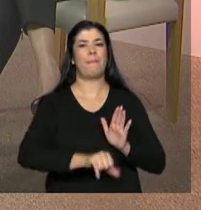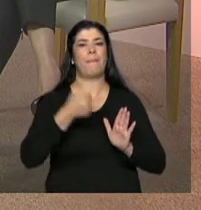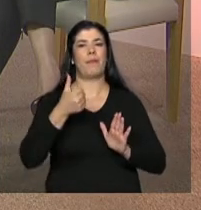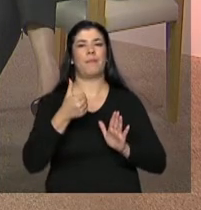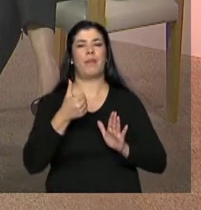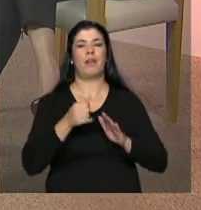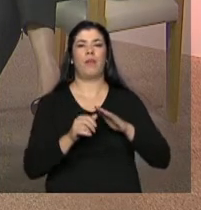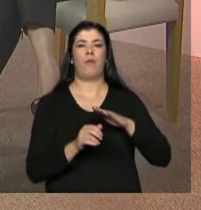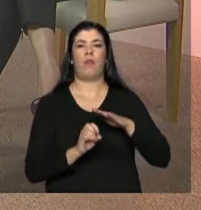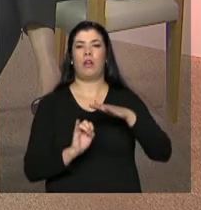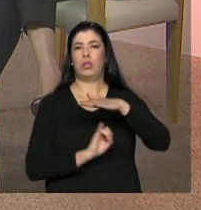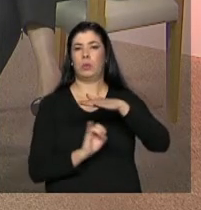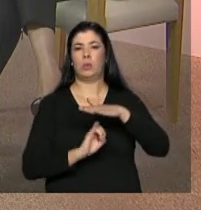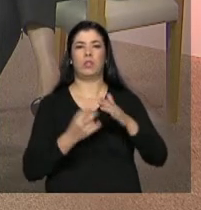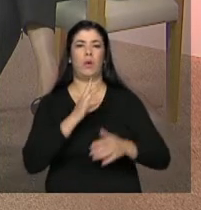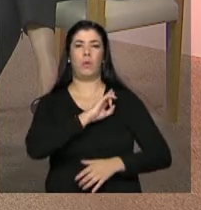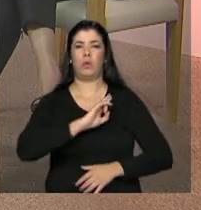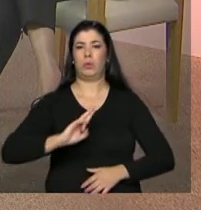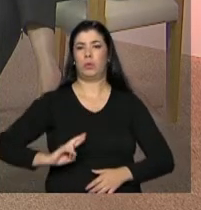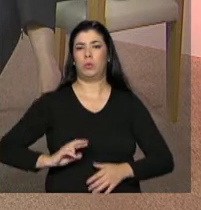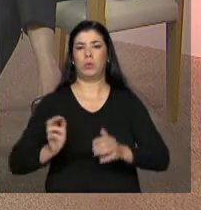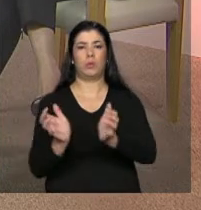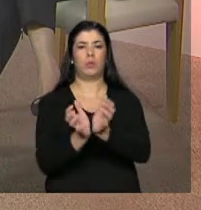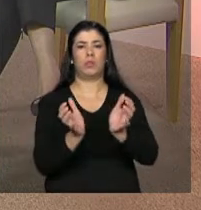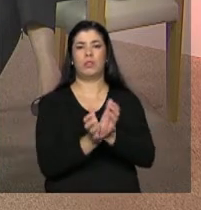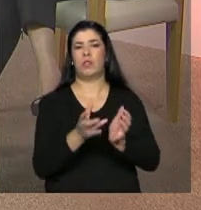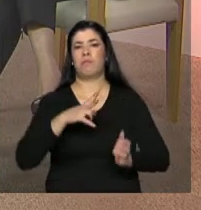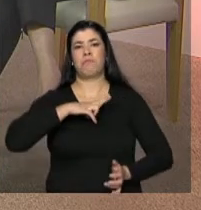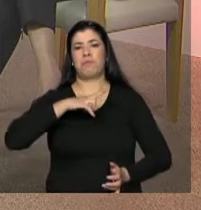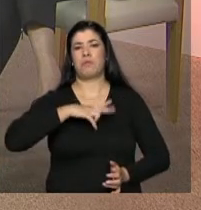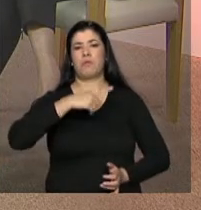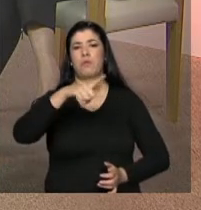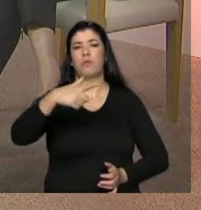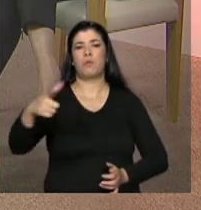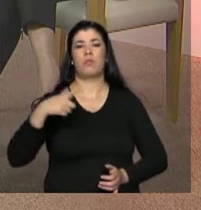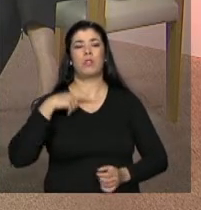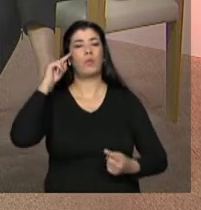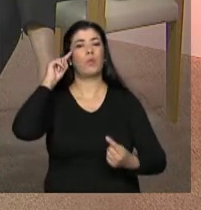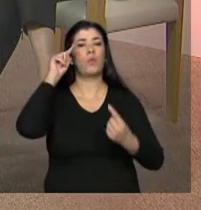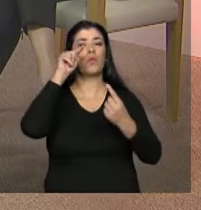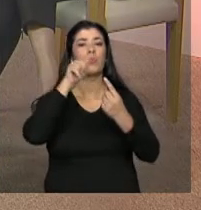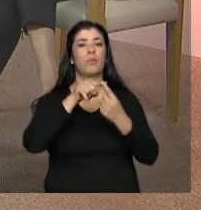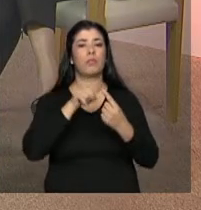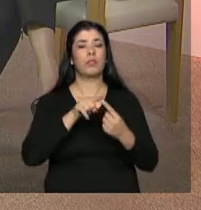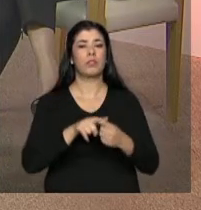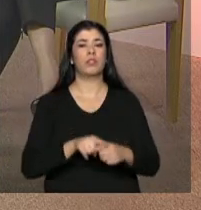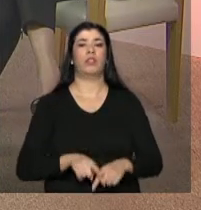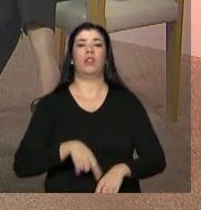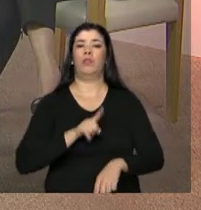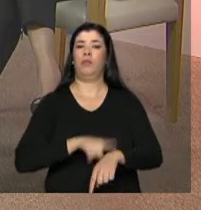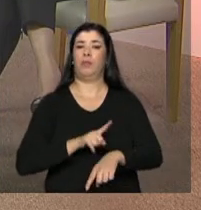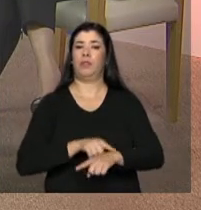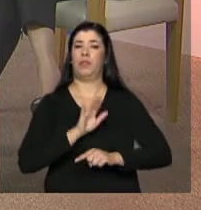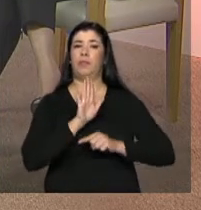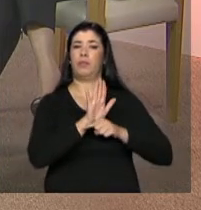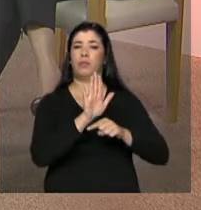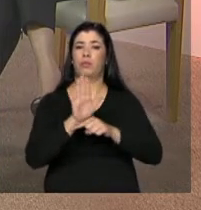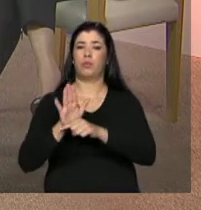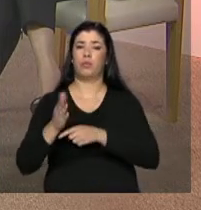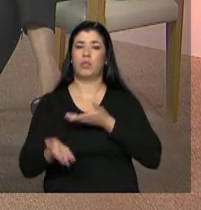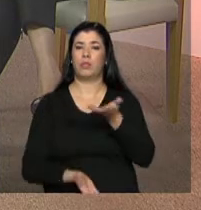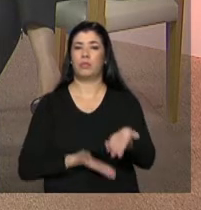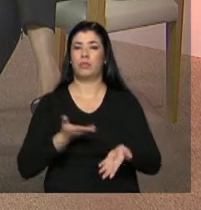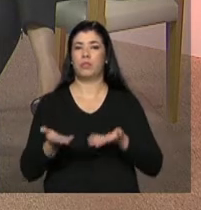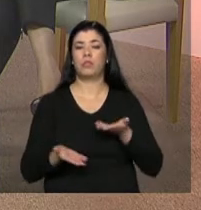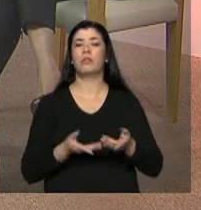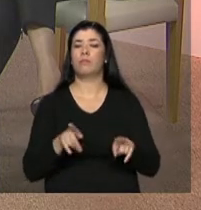É uma entidade religiosa, uma entidade comunitária, entidade que destina parte do seu tempo para prestar o serviço